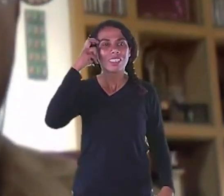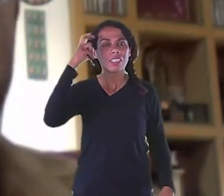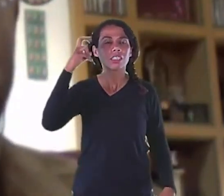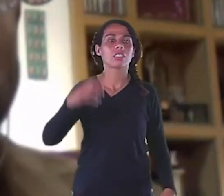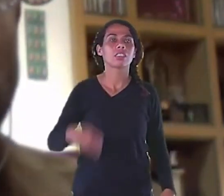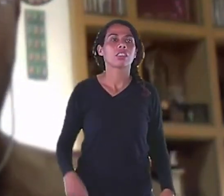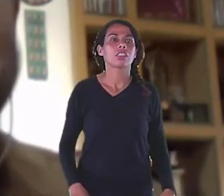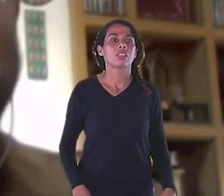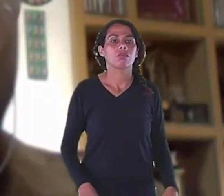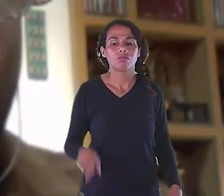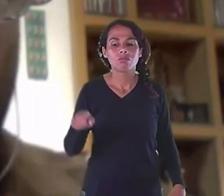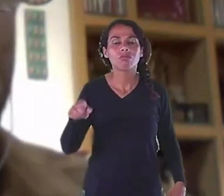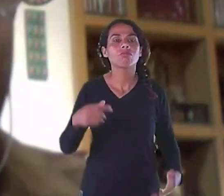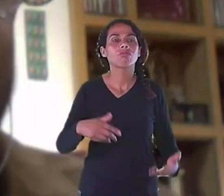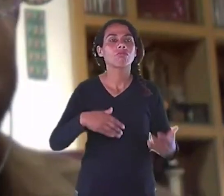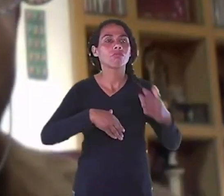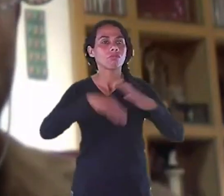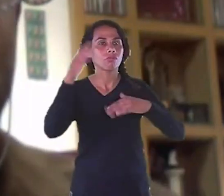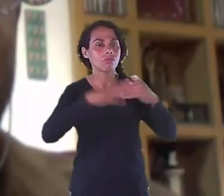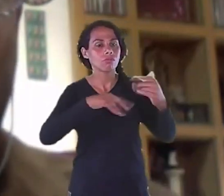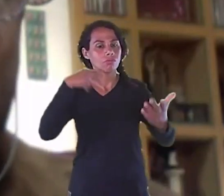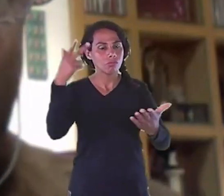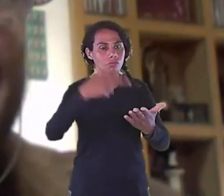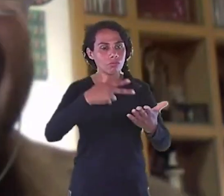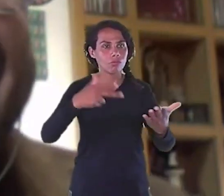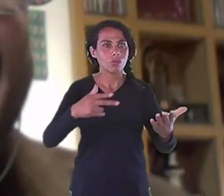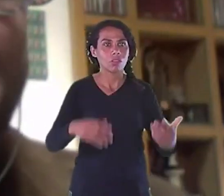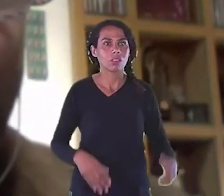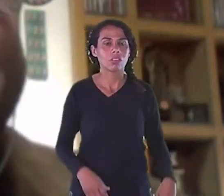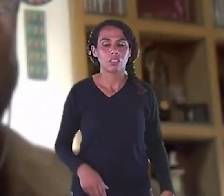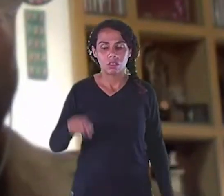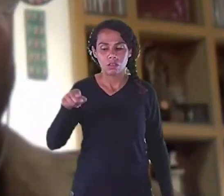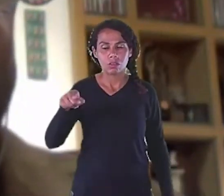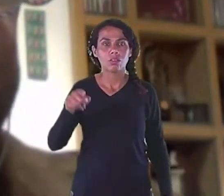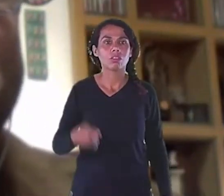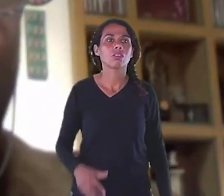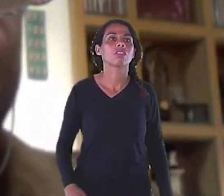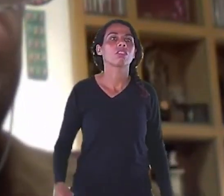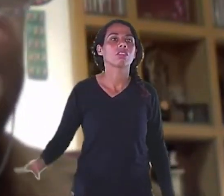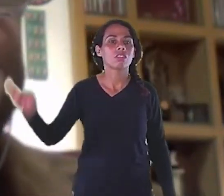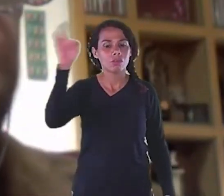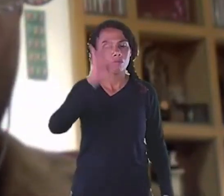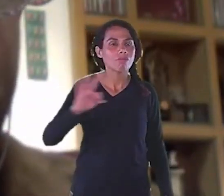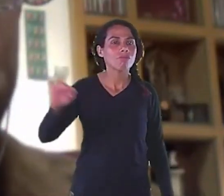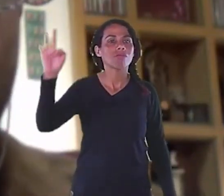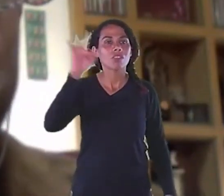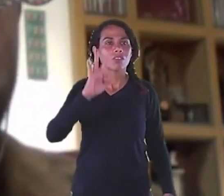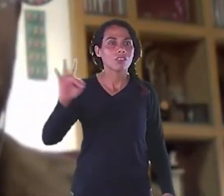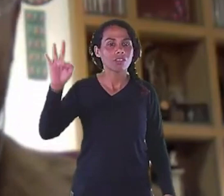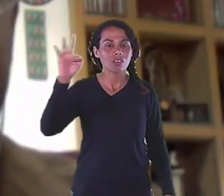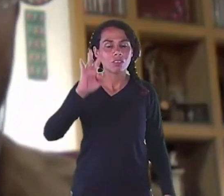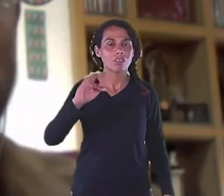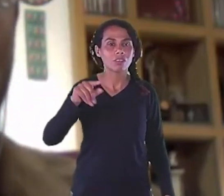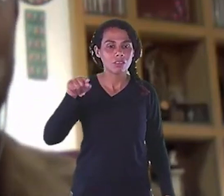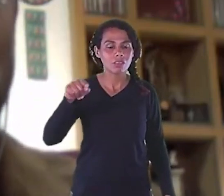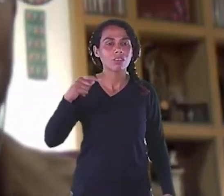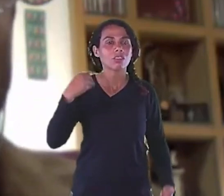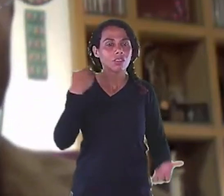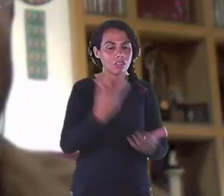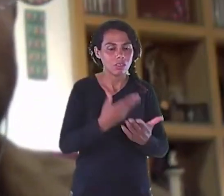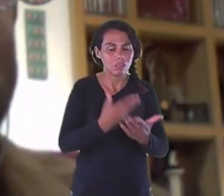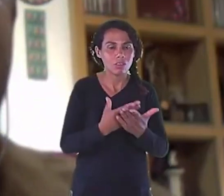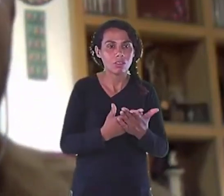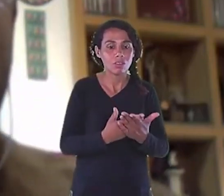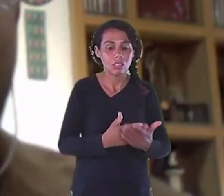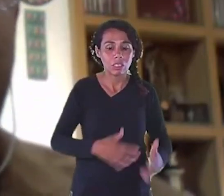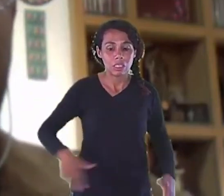Politério de Milão Mas reitor De uma universidade Onde tem todas as áreas Do conhecimento Saúde, educação Arte, música Você é o primeiro